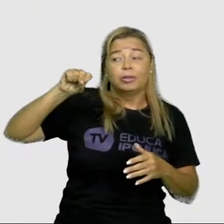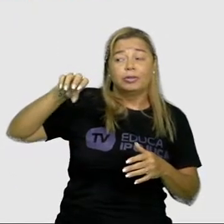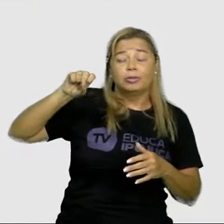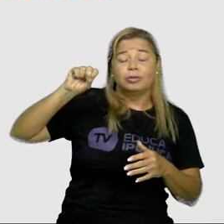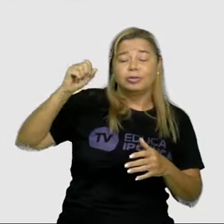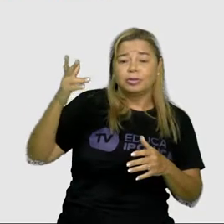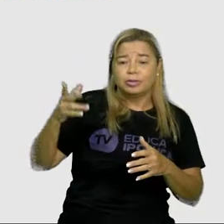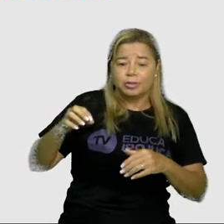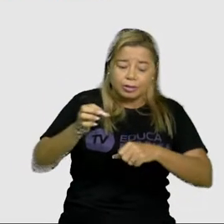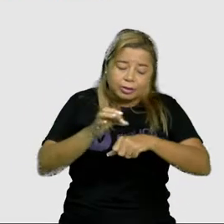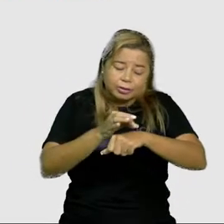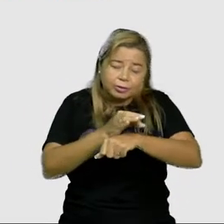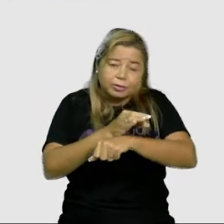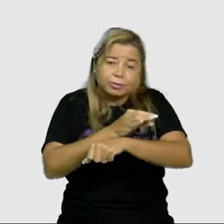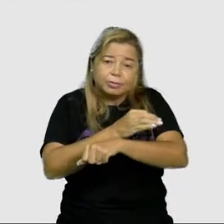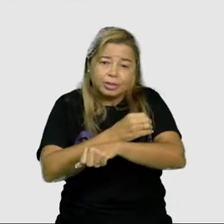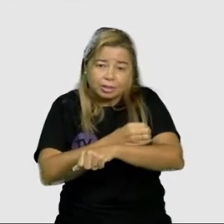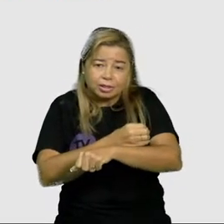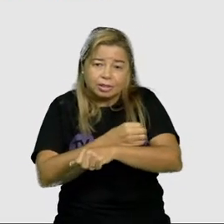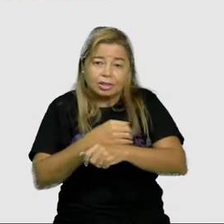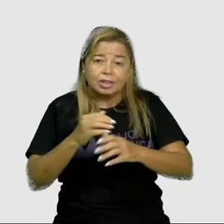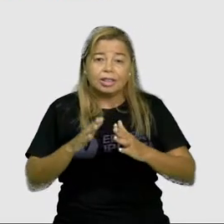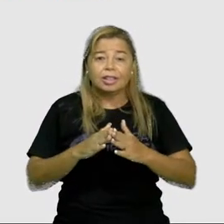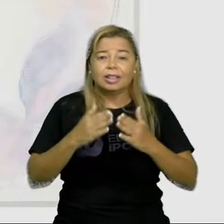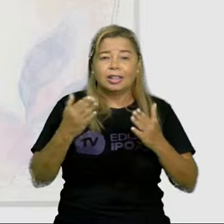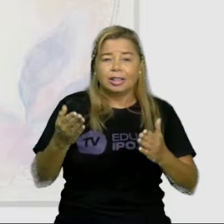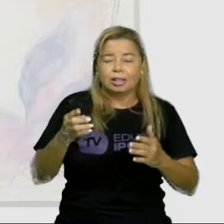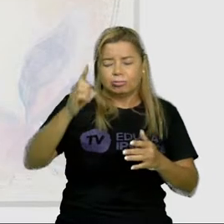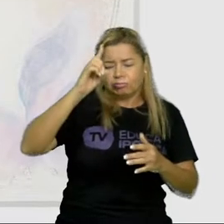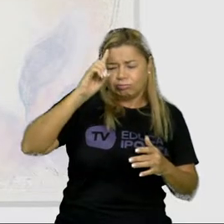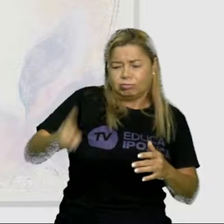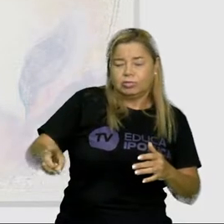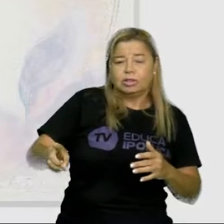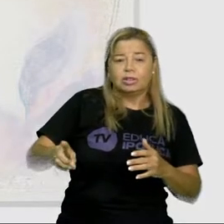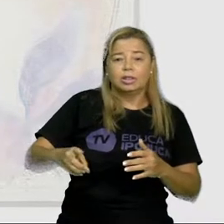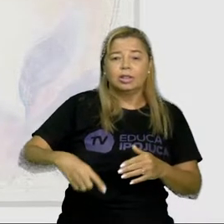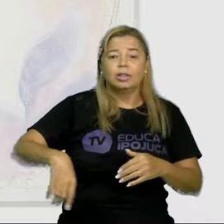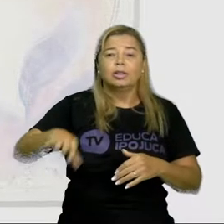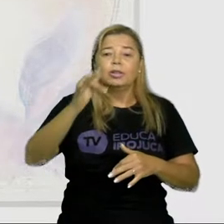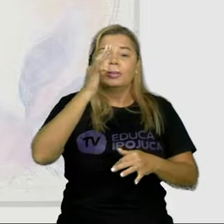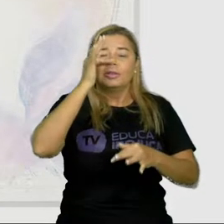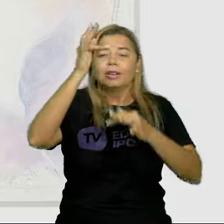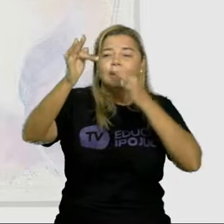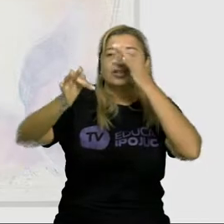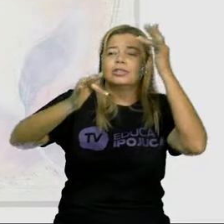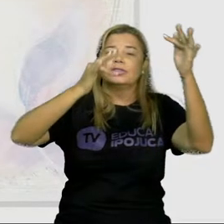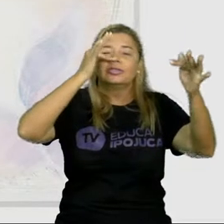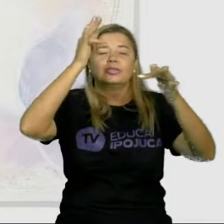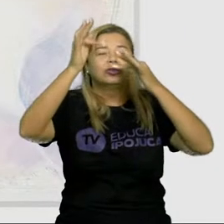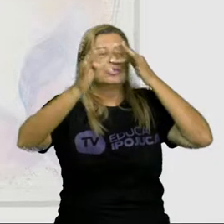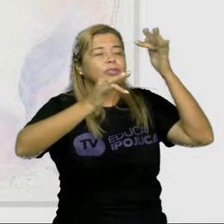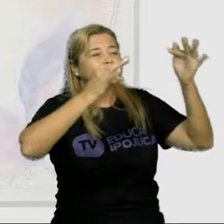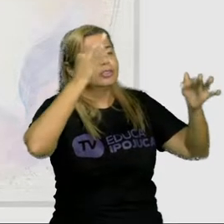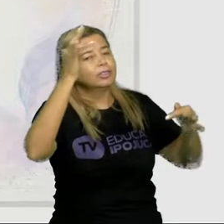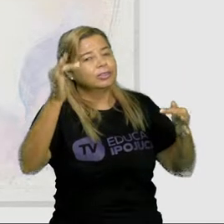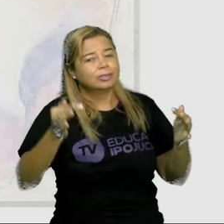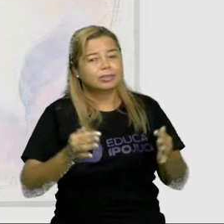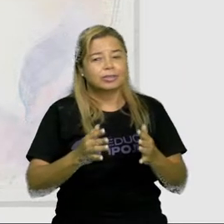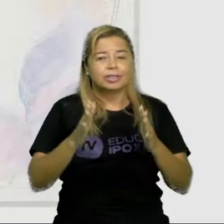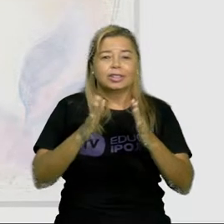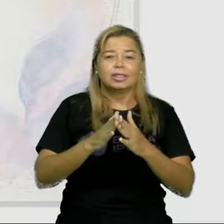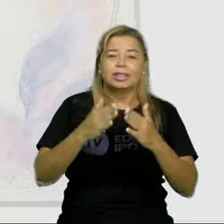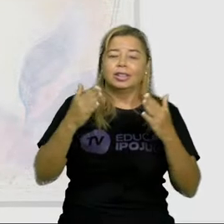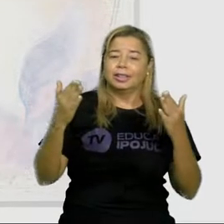e ordenou que viesse a primavera no mesmo instante no seu carro